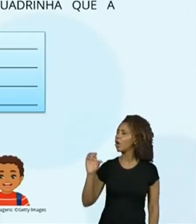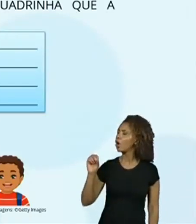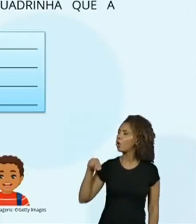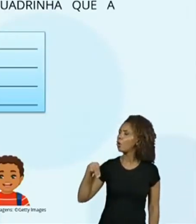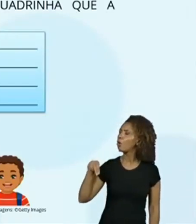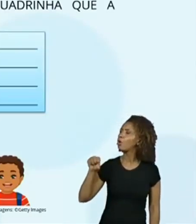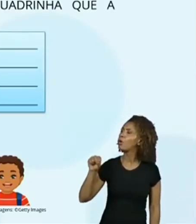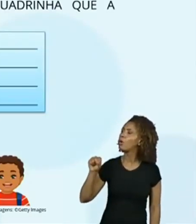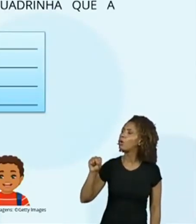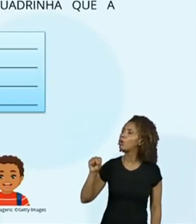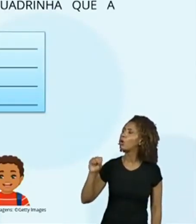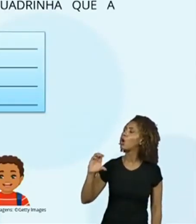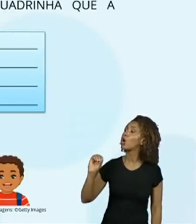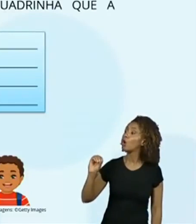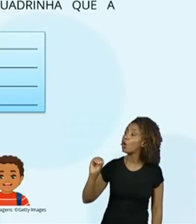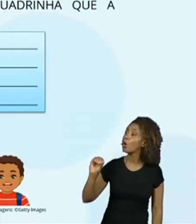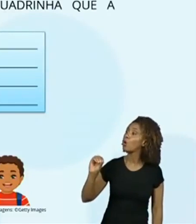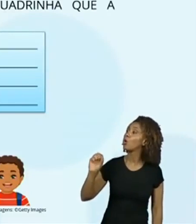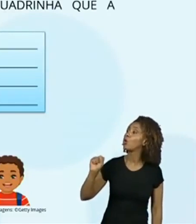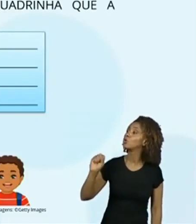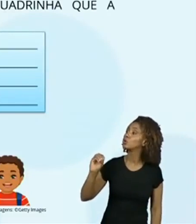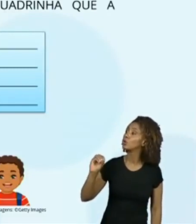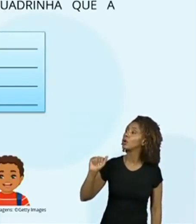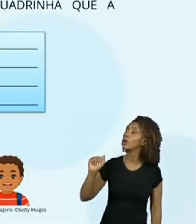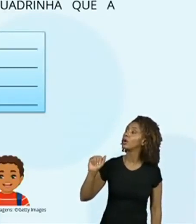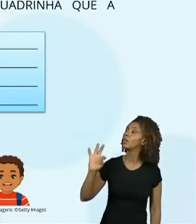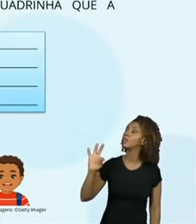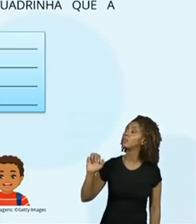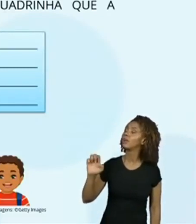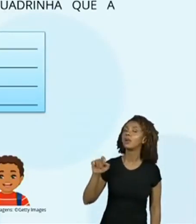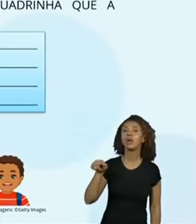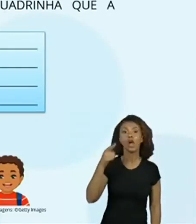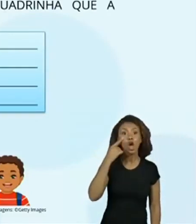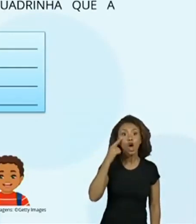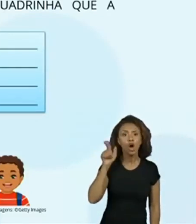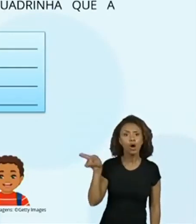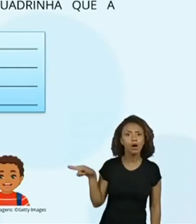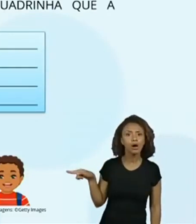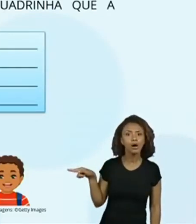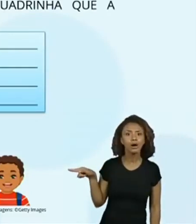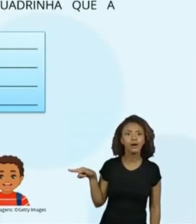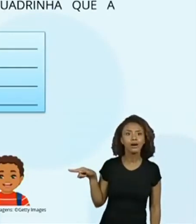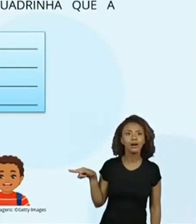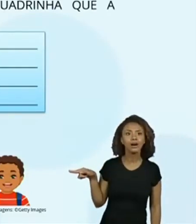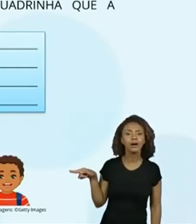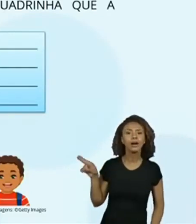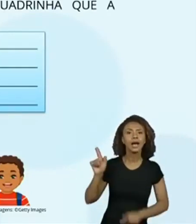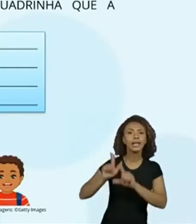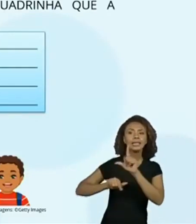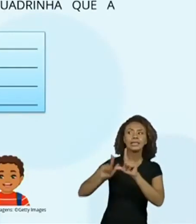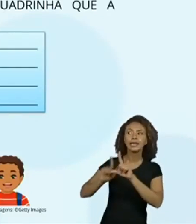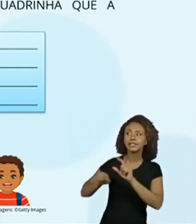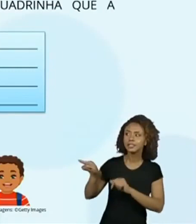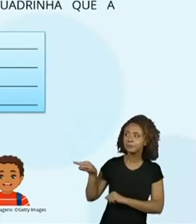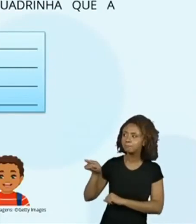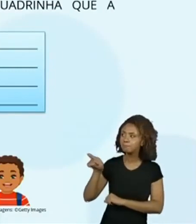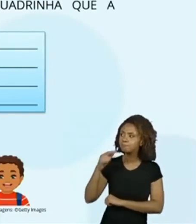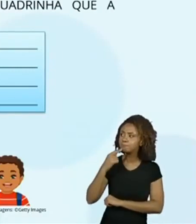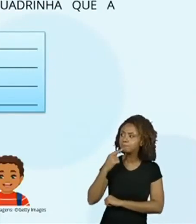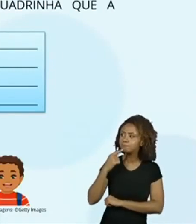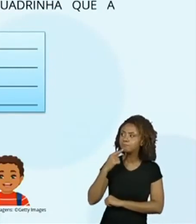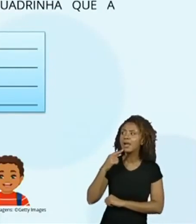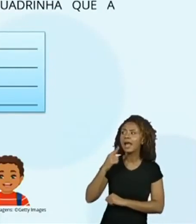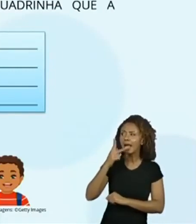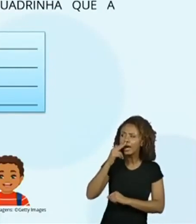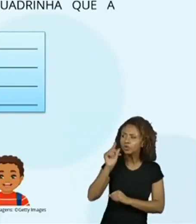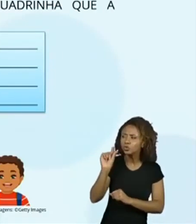Consoante. Olha como ela escreveu, ó. Repara. As letras. A gente precisa construir um pouquinho